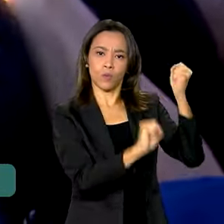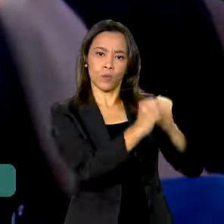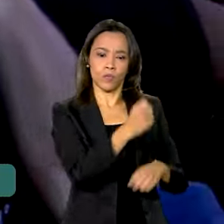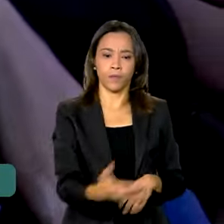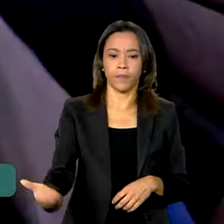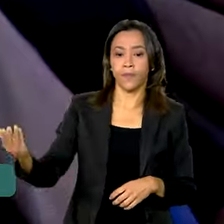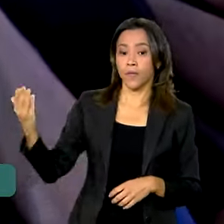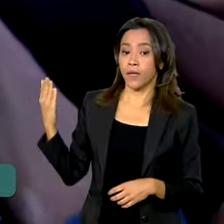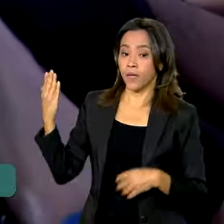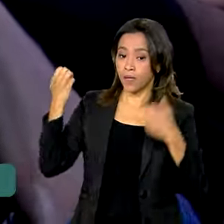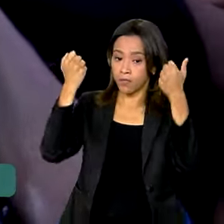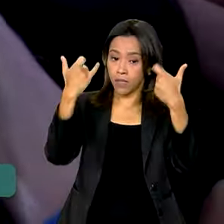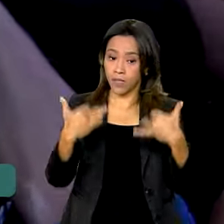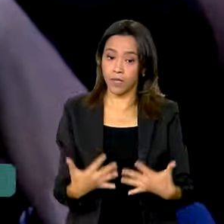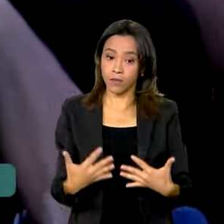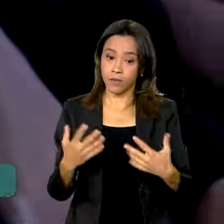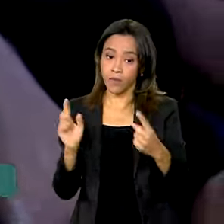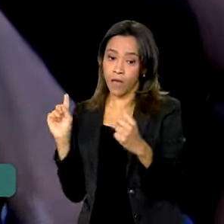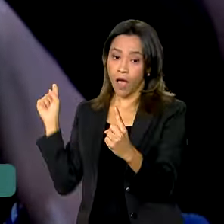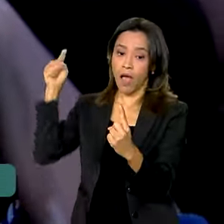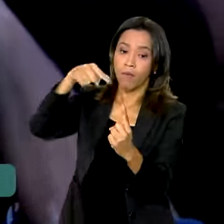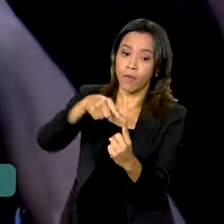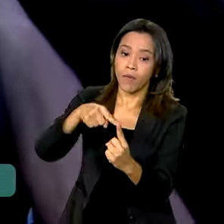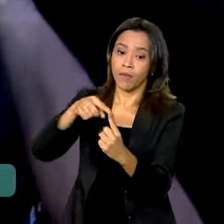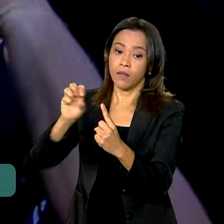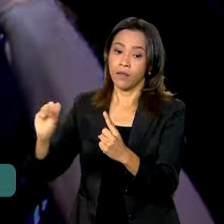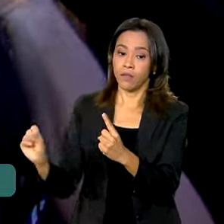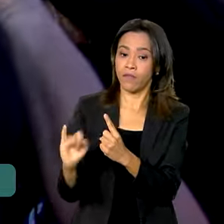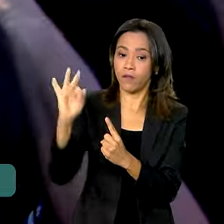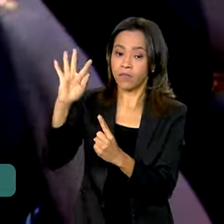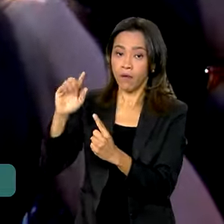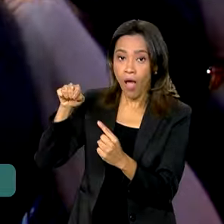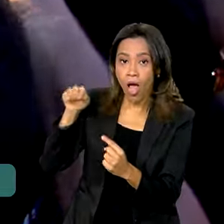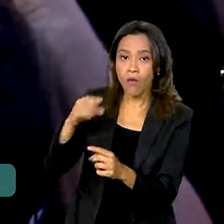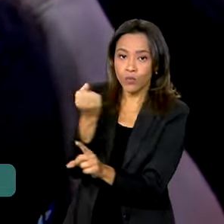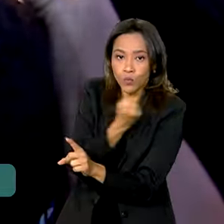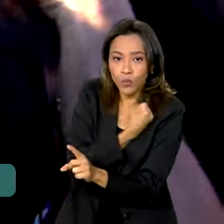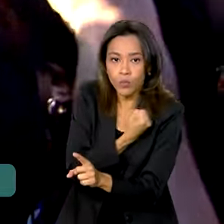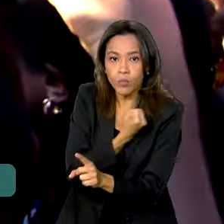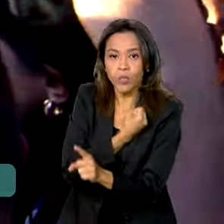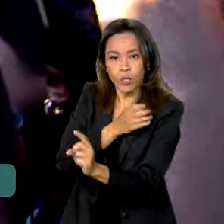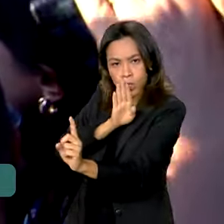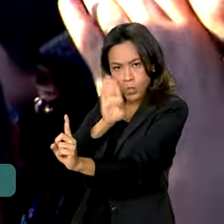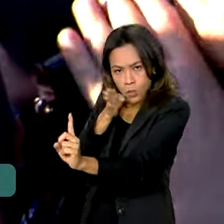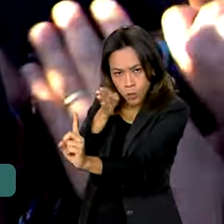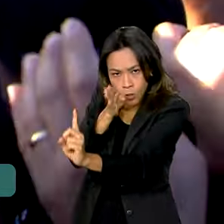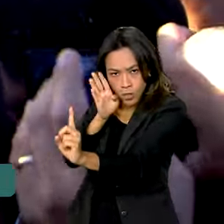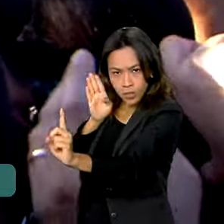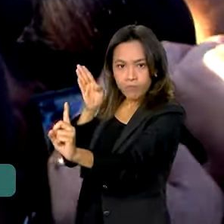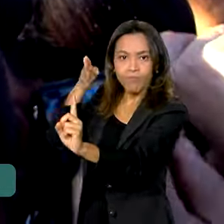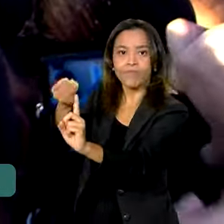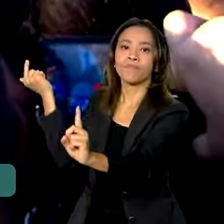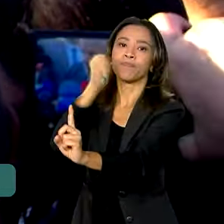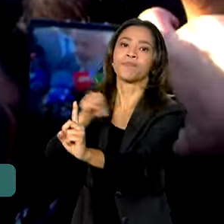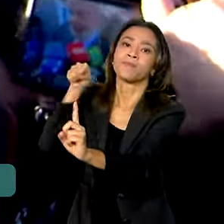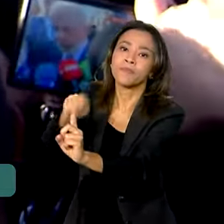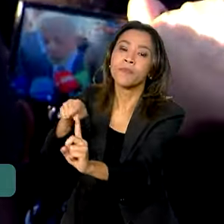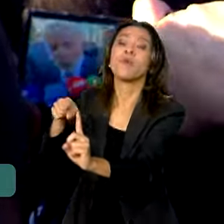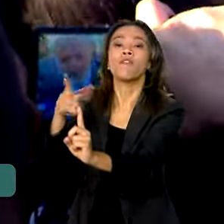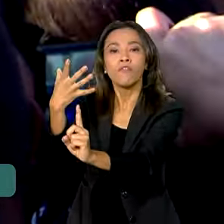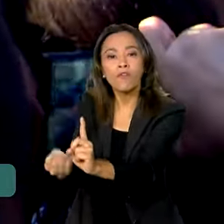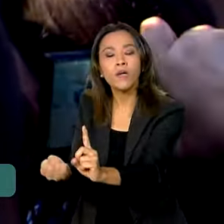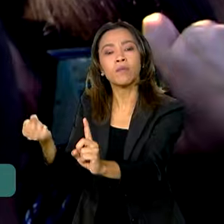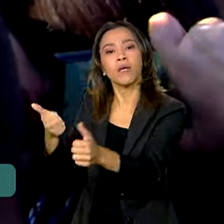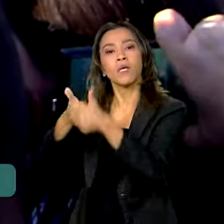meta de inflação é um número a ser perseguido. Então nós vamos trabalhar para tentar levar a inflação para a meta